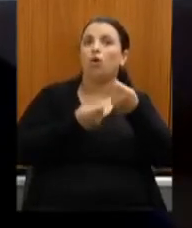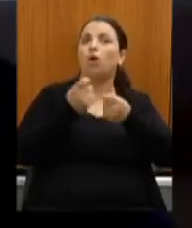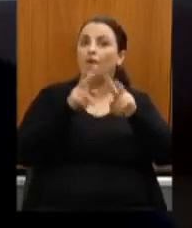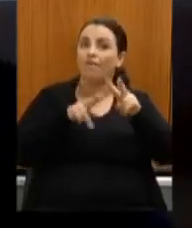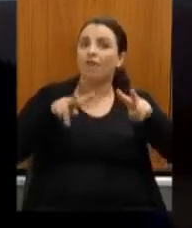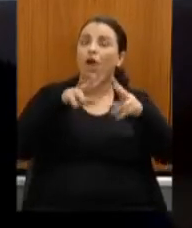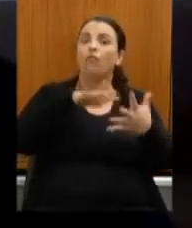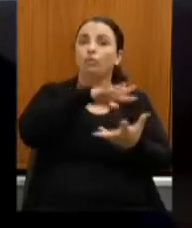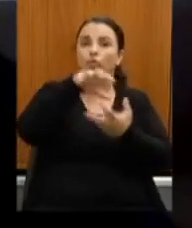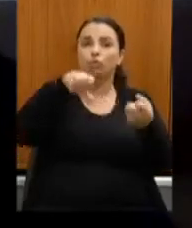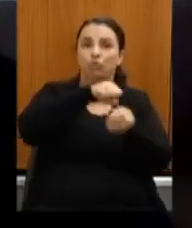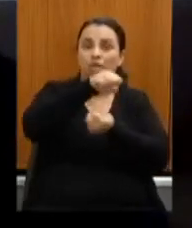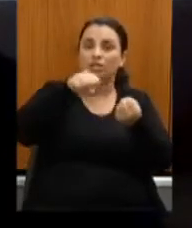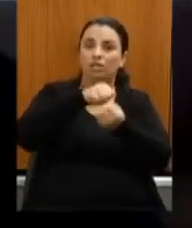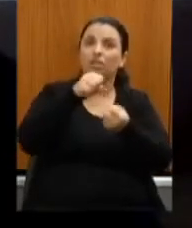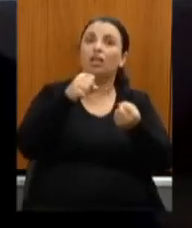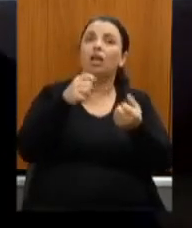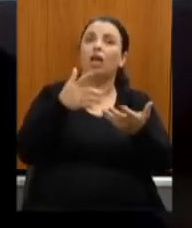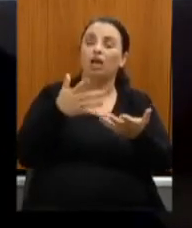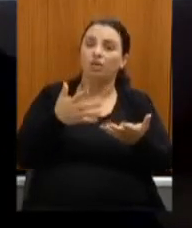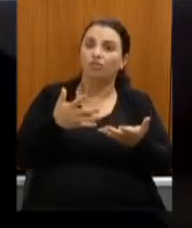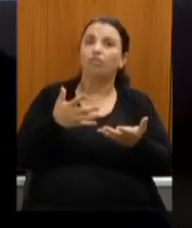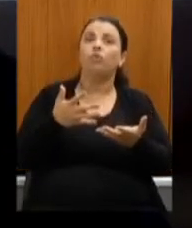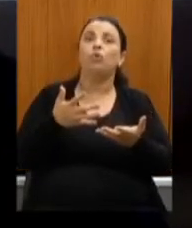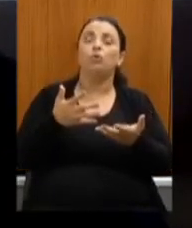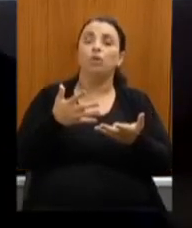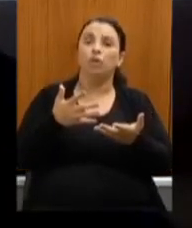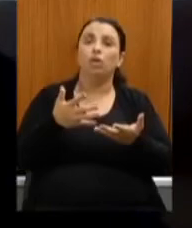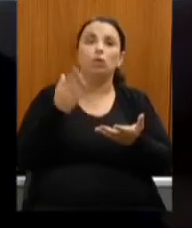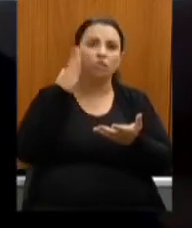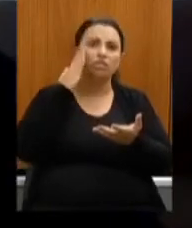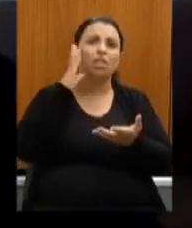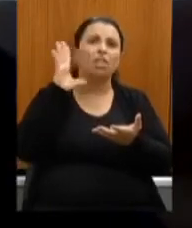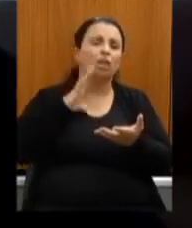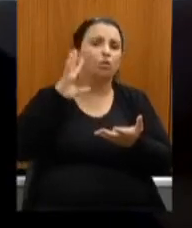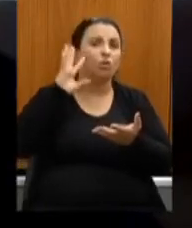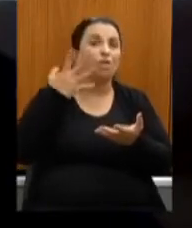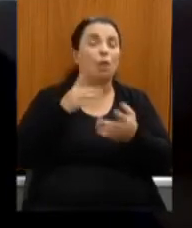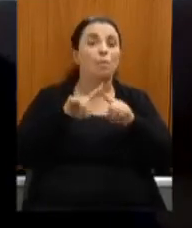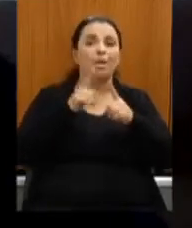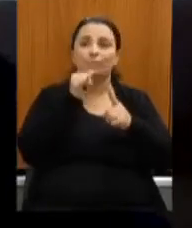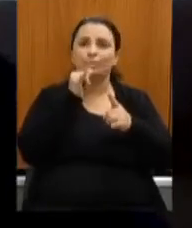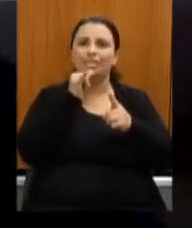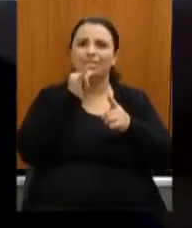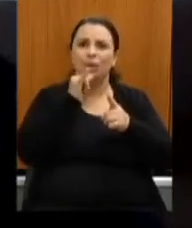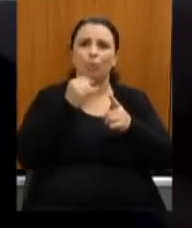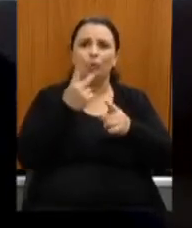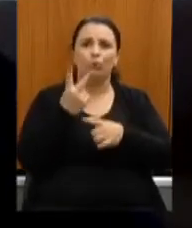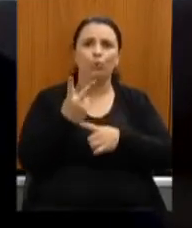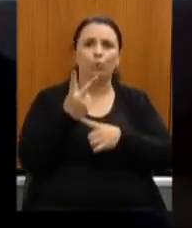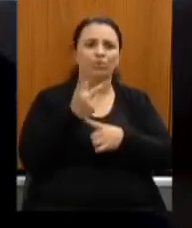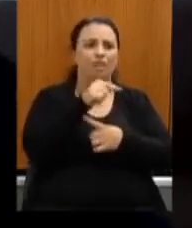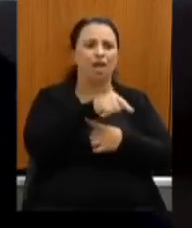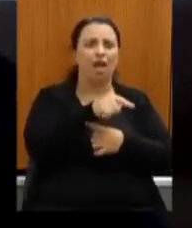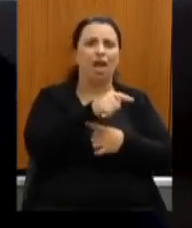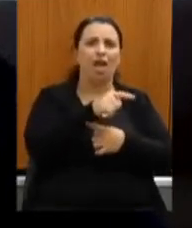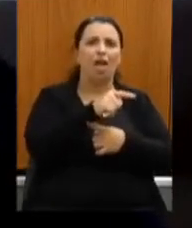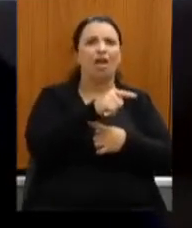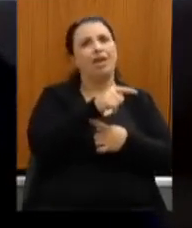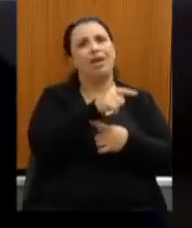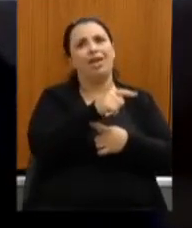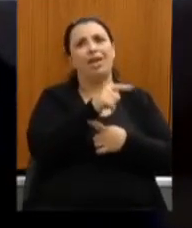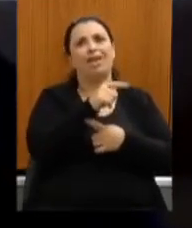sustentável disso se é que tem solução mas manter duas orquestras que eu saiba não tem dez